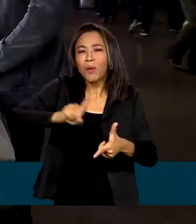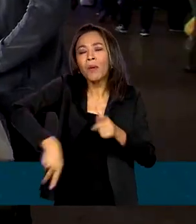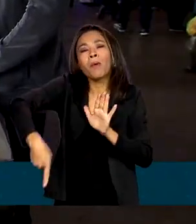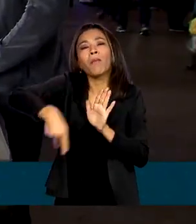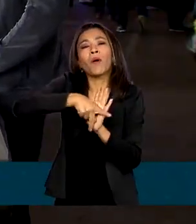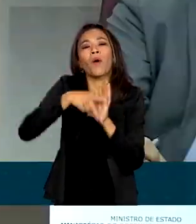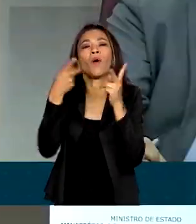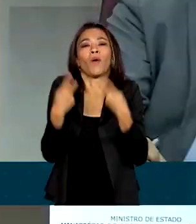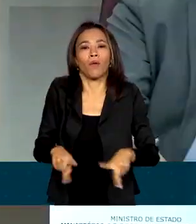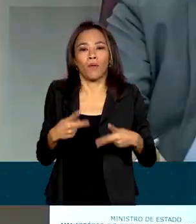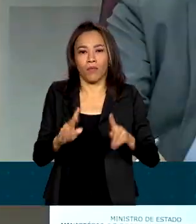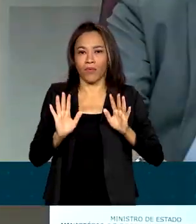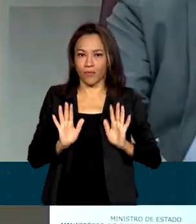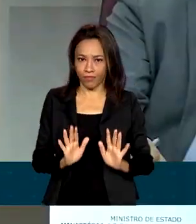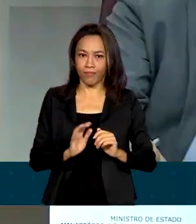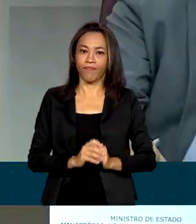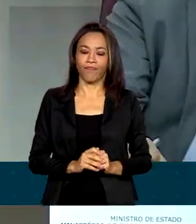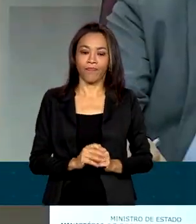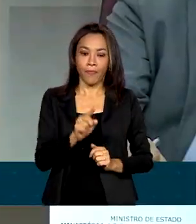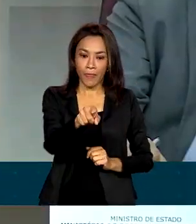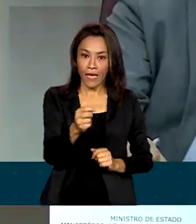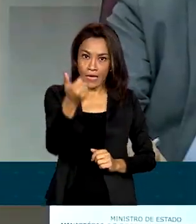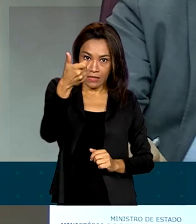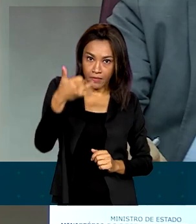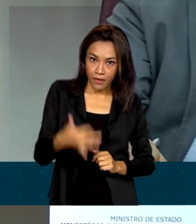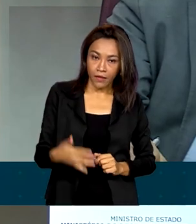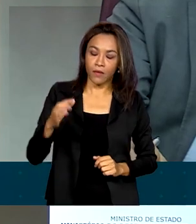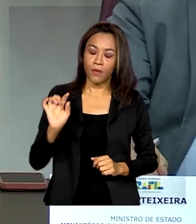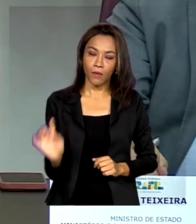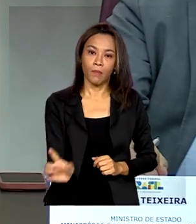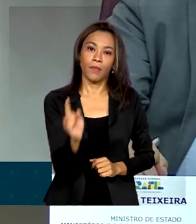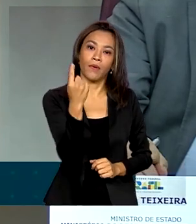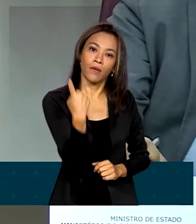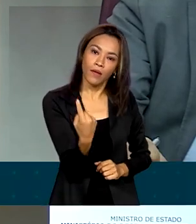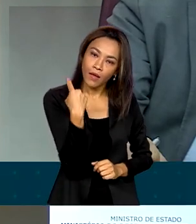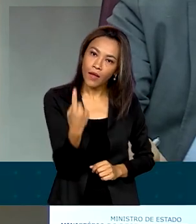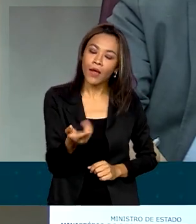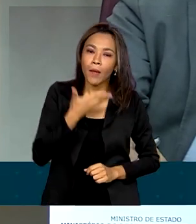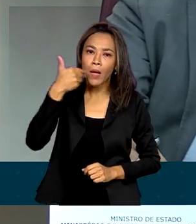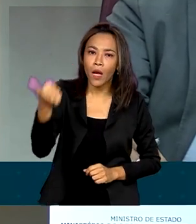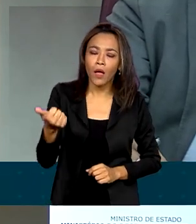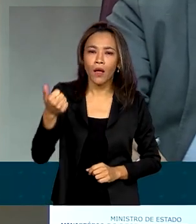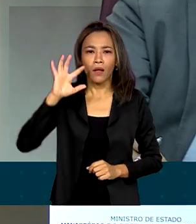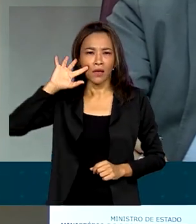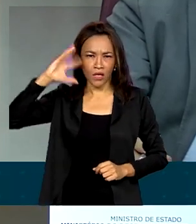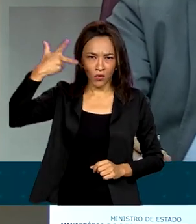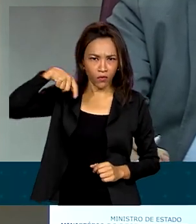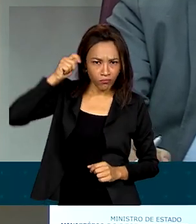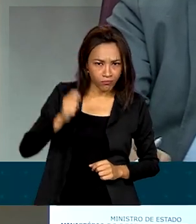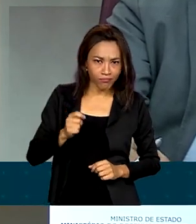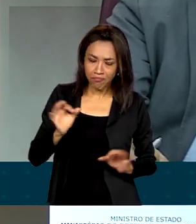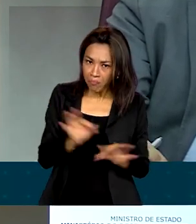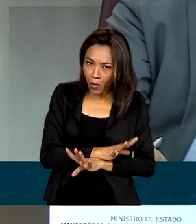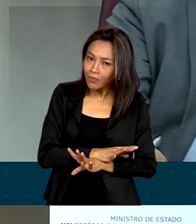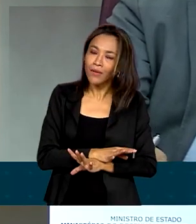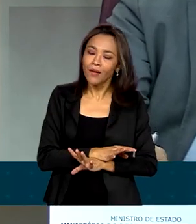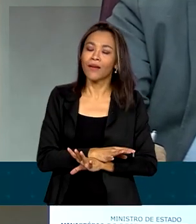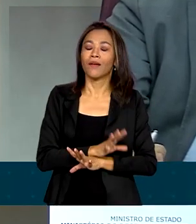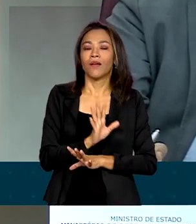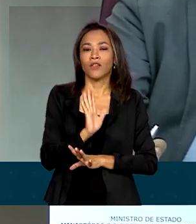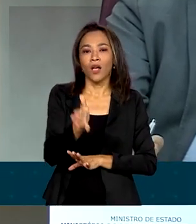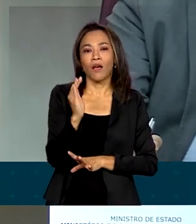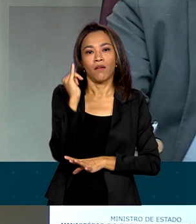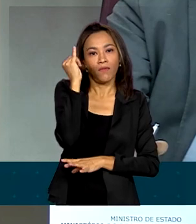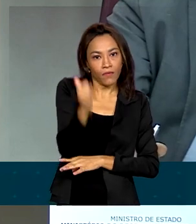plataforma. É um primeiro passo dessa jornada de melhoria, não é ainda uma solução definitiva, porque, como a gente falou,